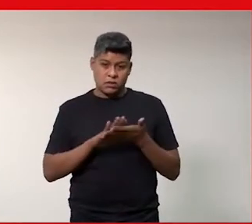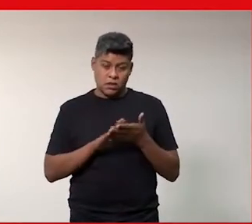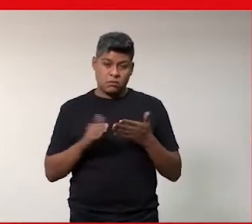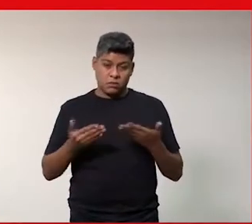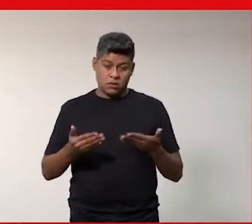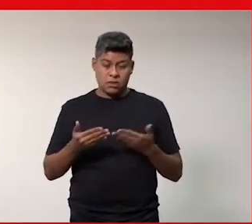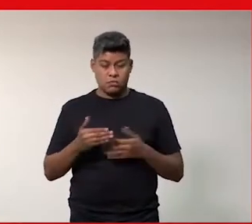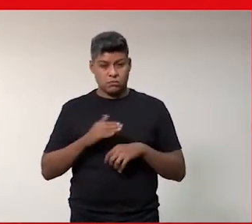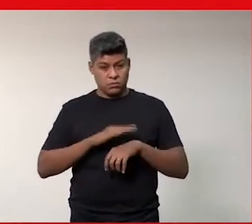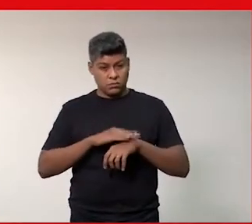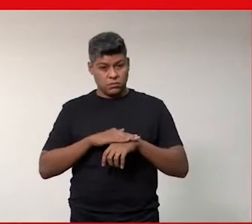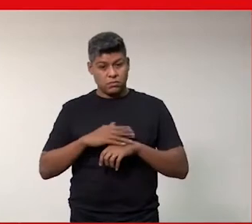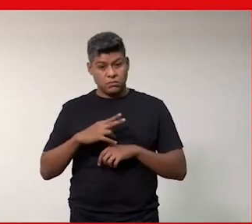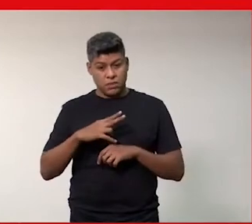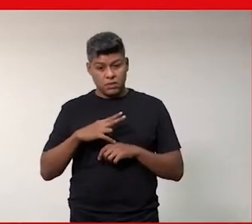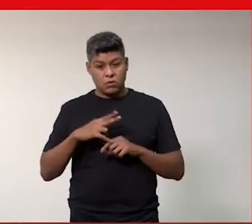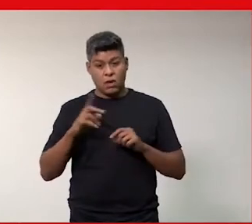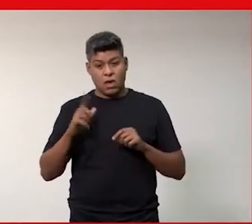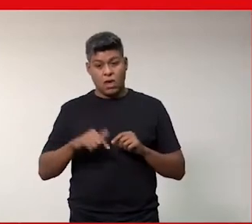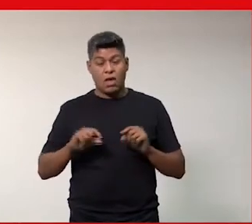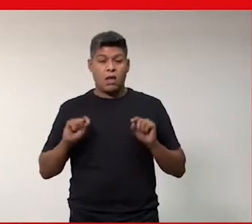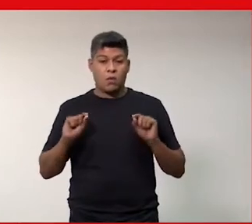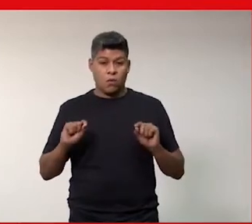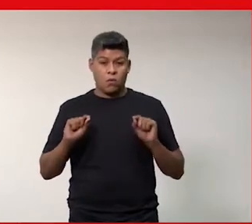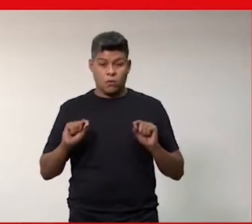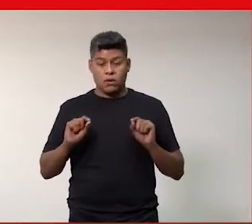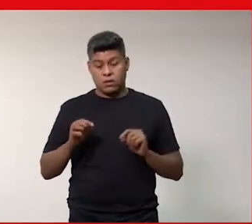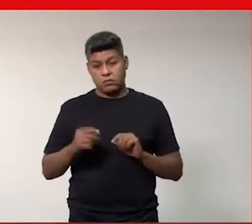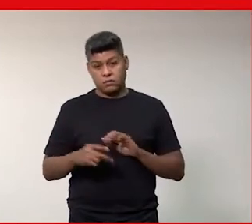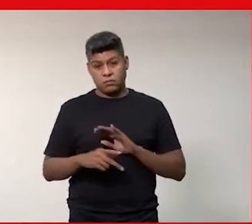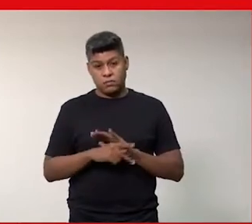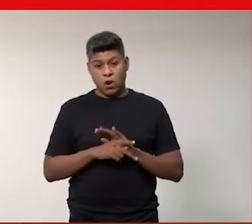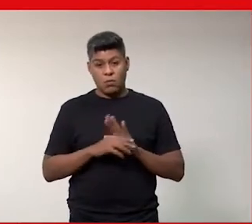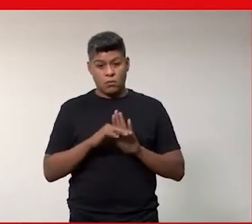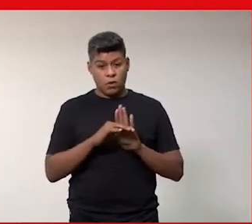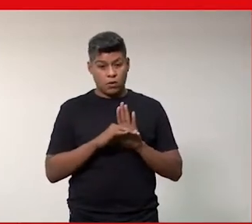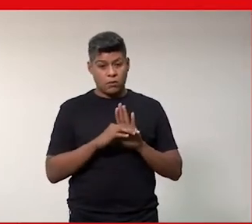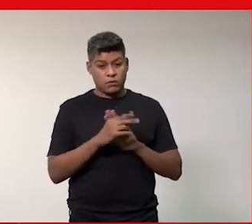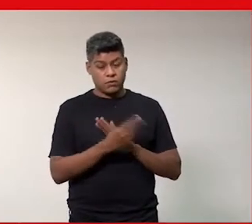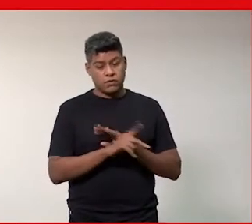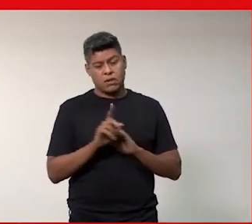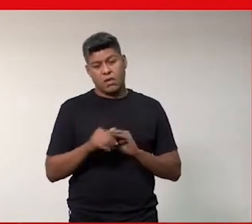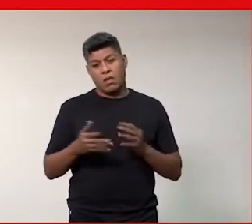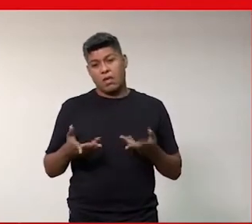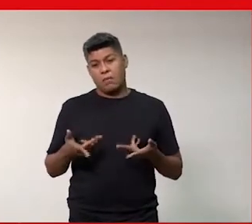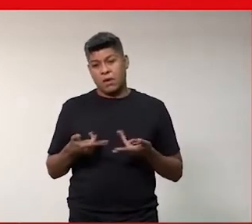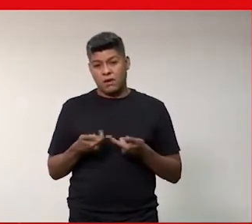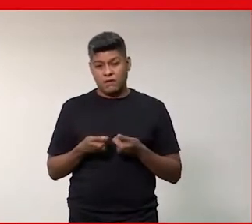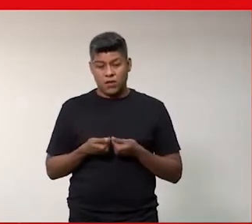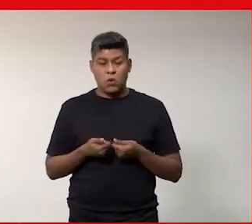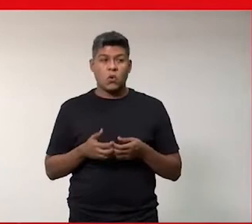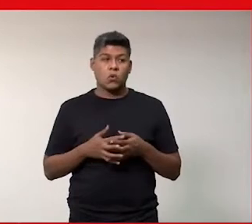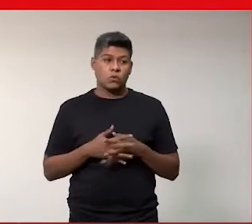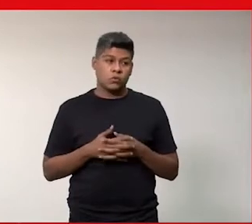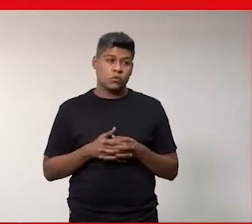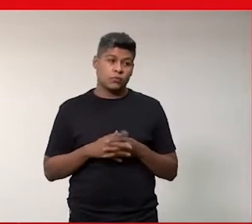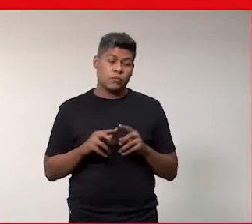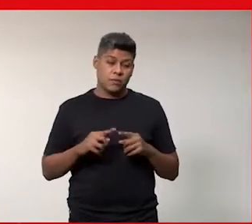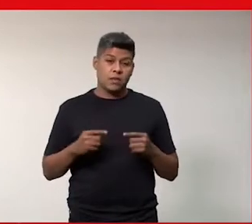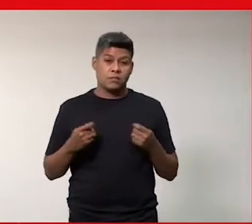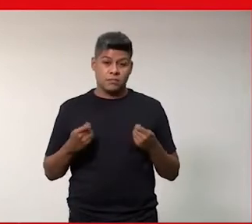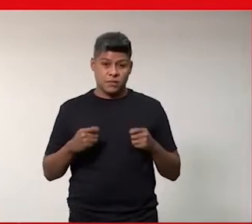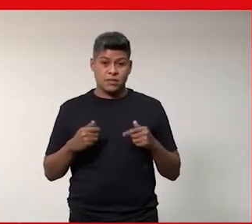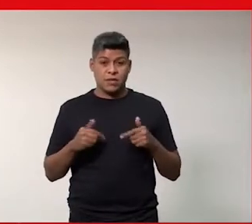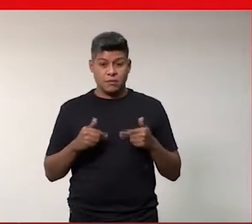causa nesse particular a gente tem que e aí, assim, os programas de vocês são maravilhosos e tal, mas a gente tem que